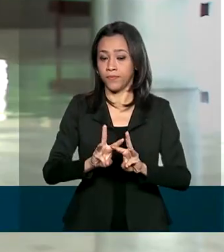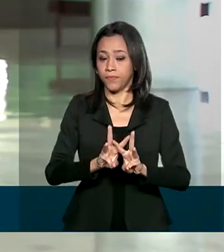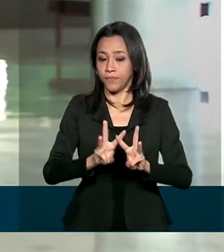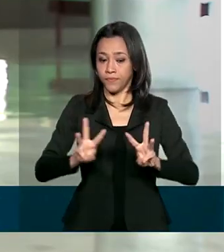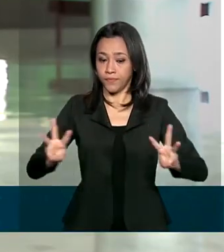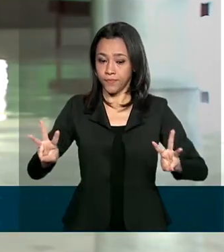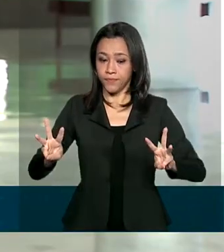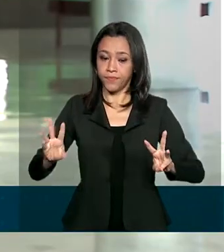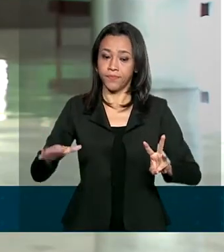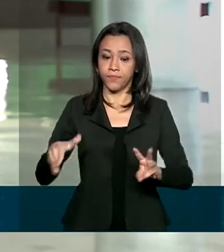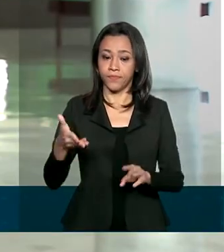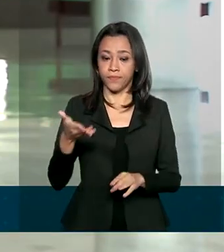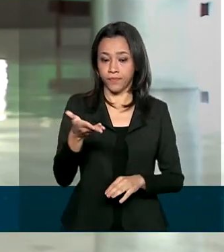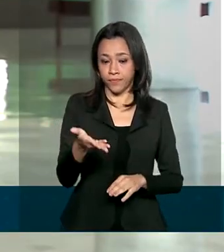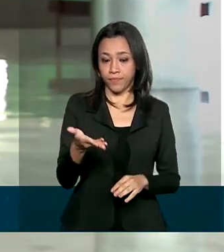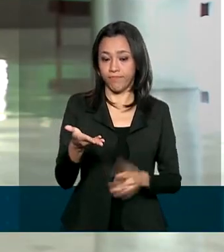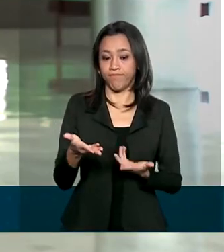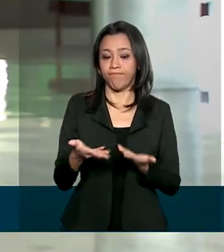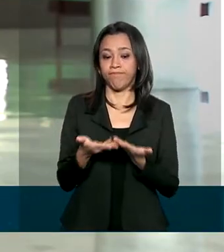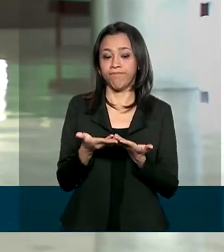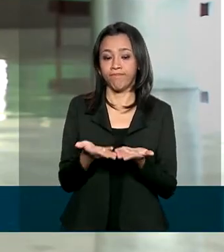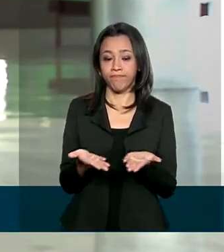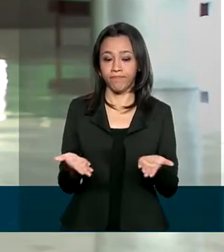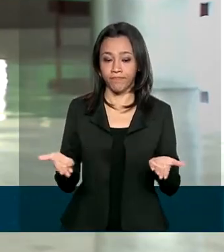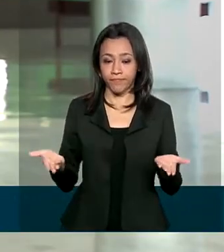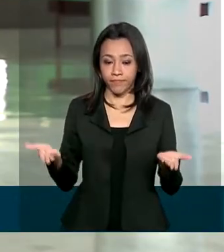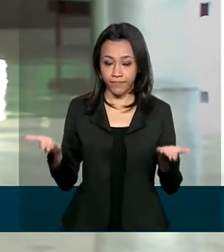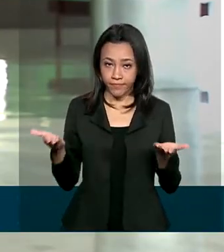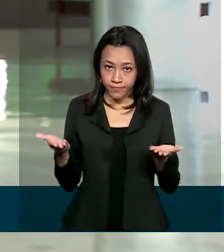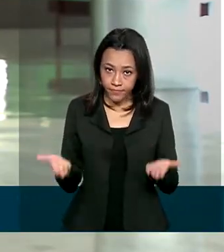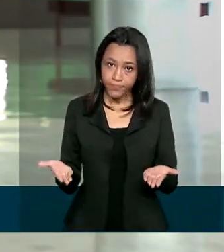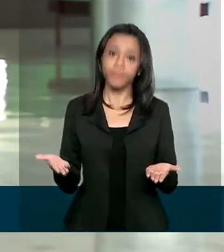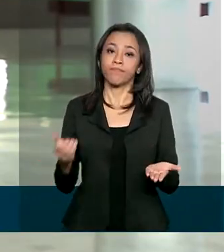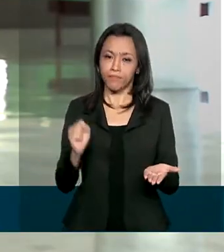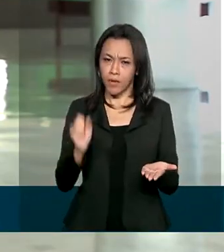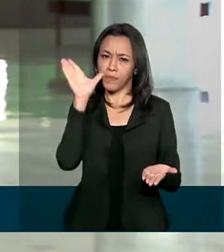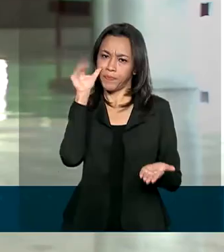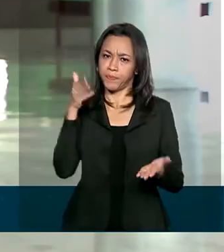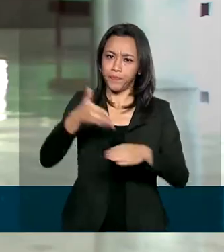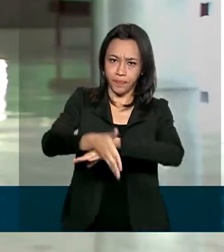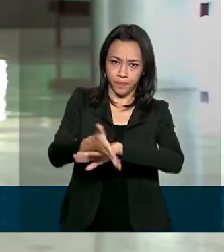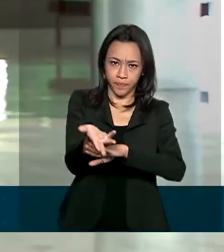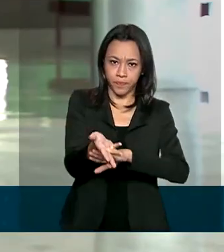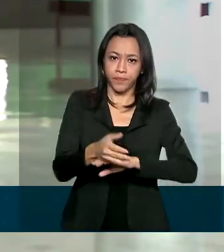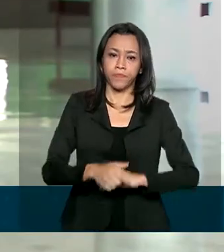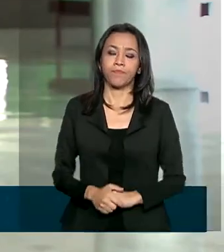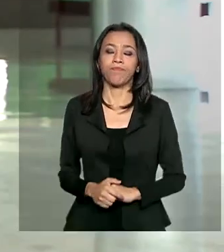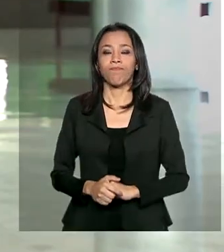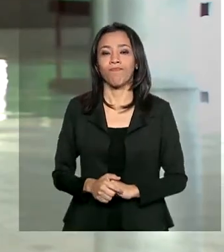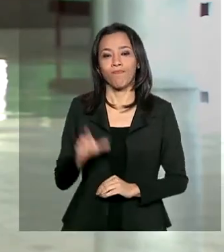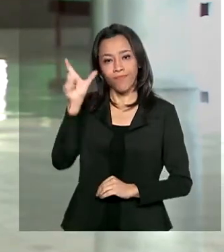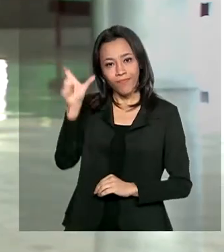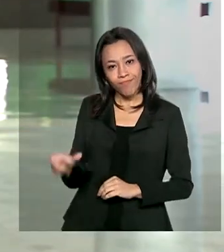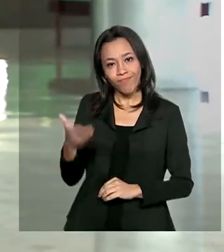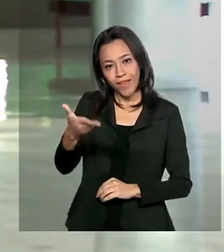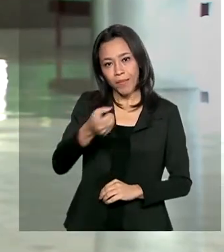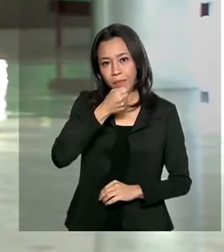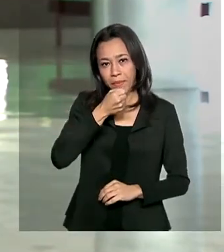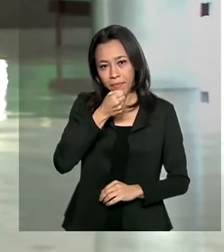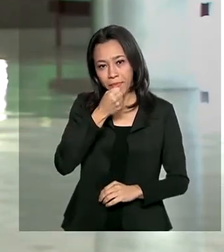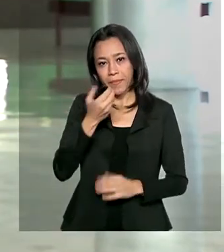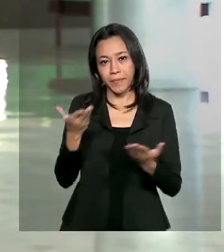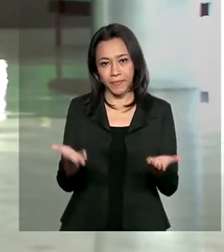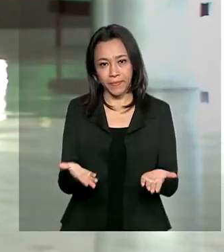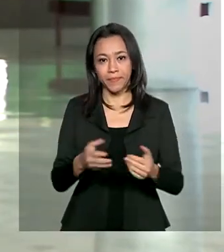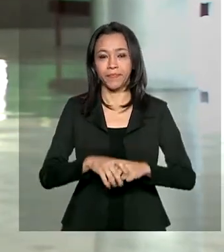www.receita.economia.gov.br Luciana Colares de Holanda